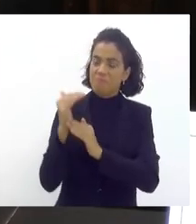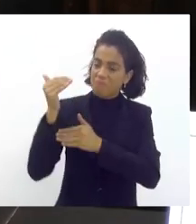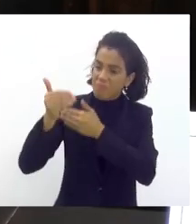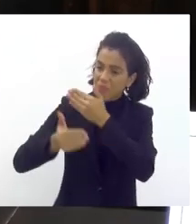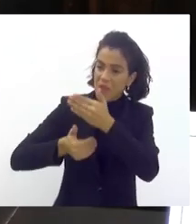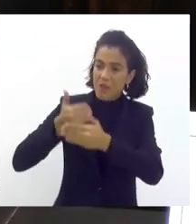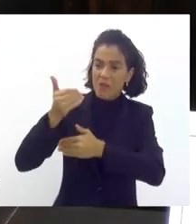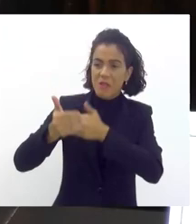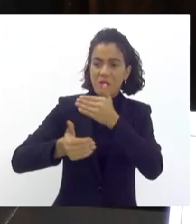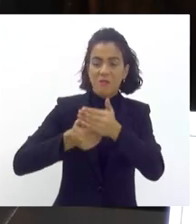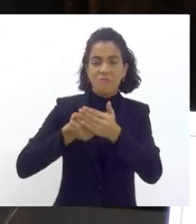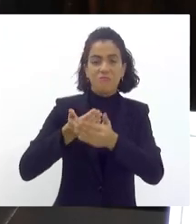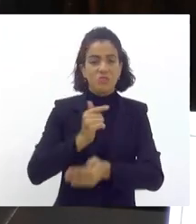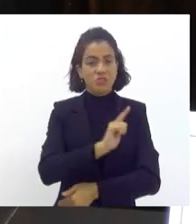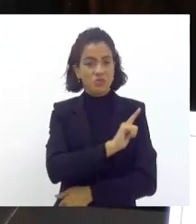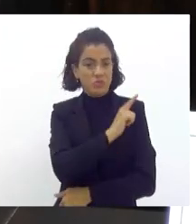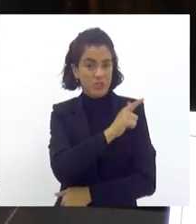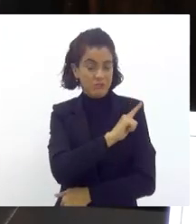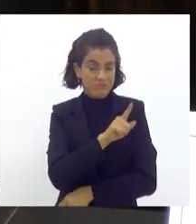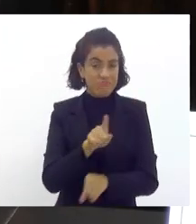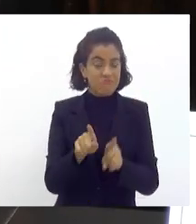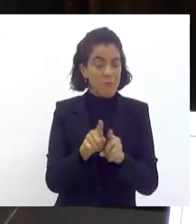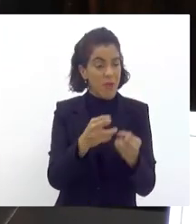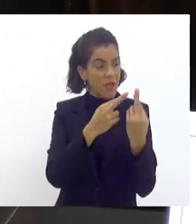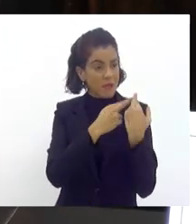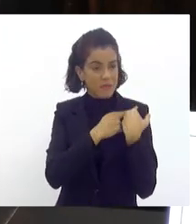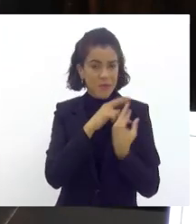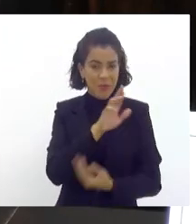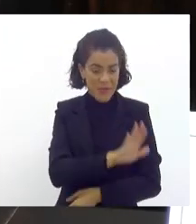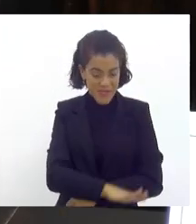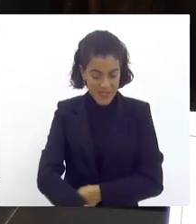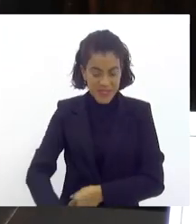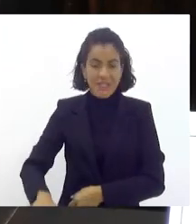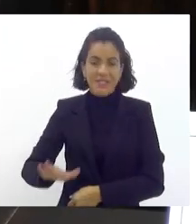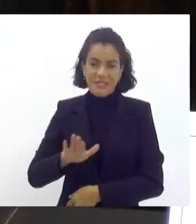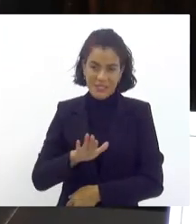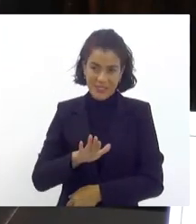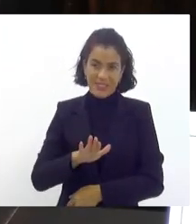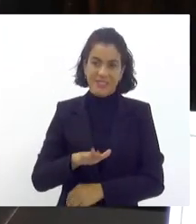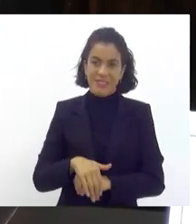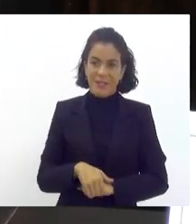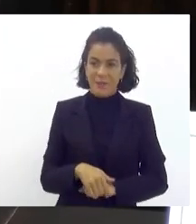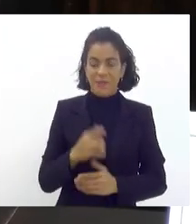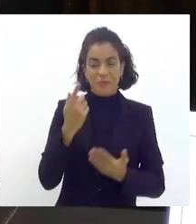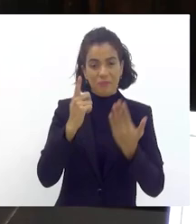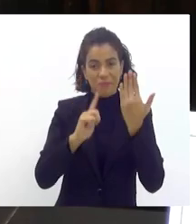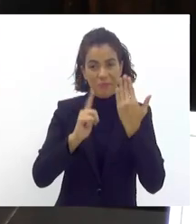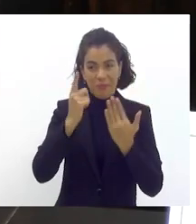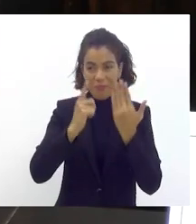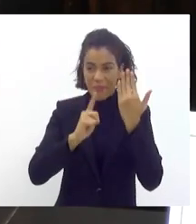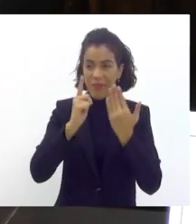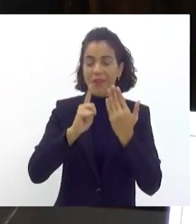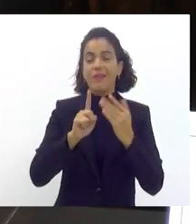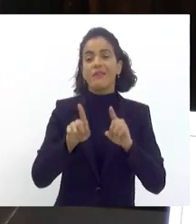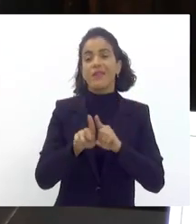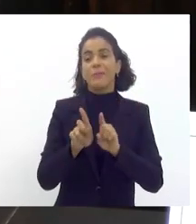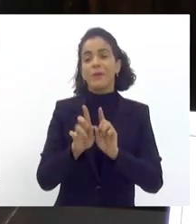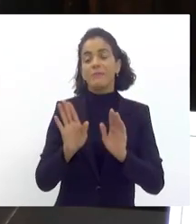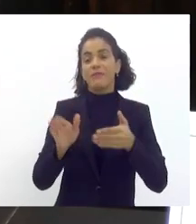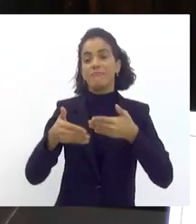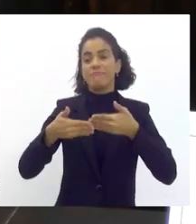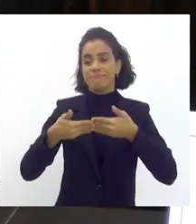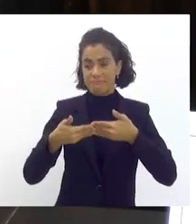a sua gerência a sua responsabilidade com as crianças com as nossas crianças do carnaval e para finalizar